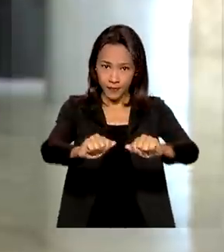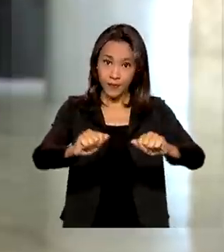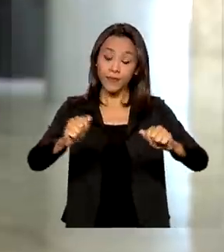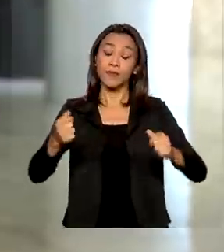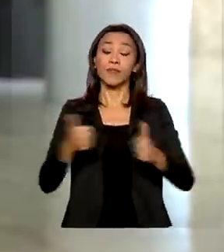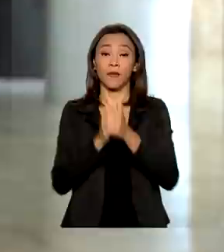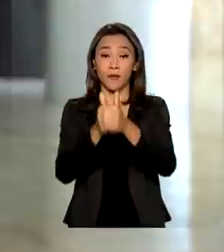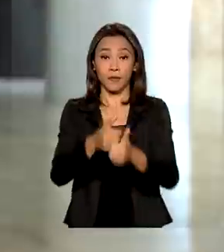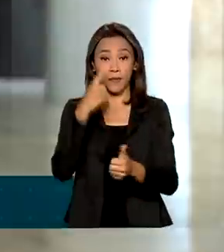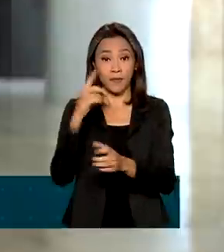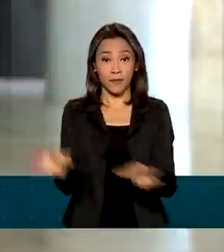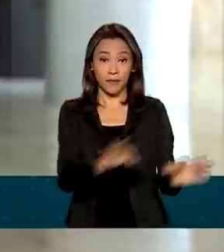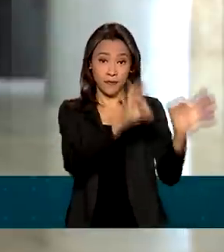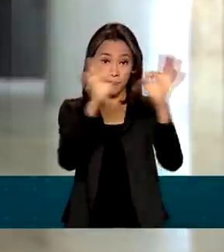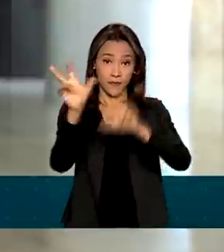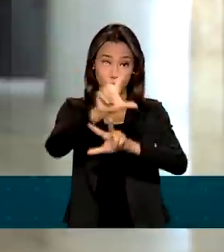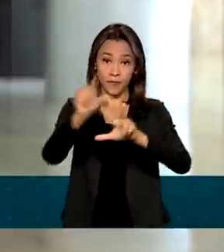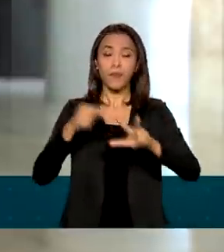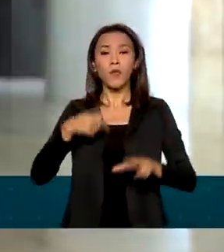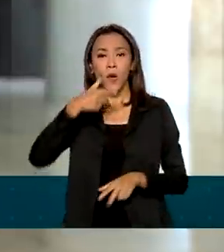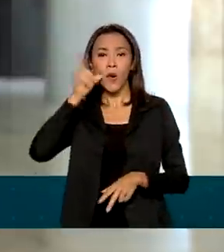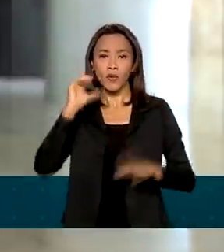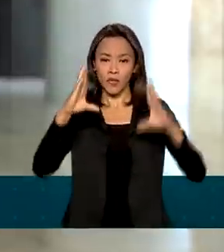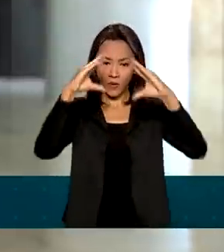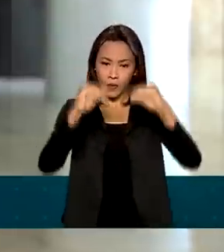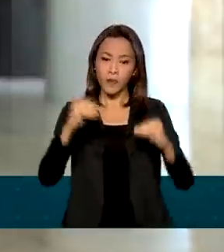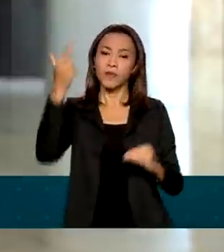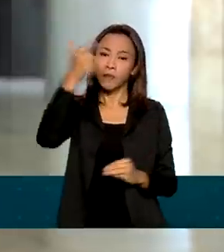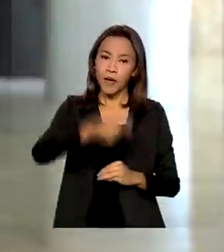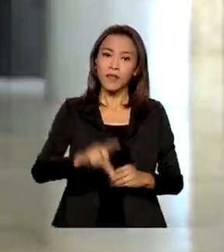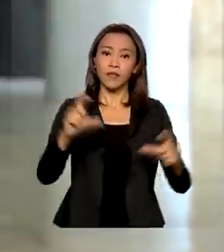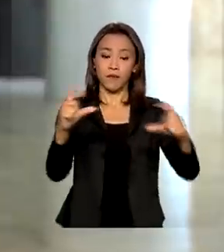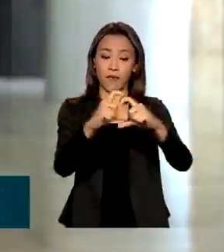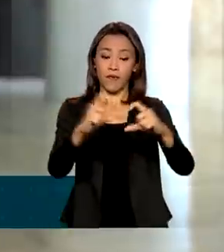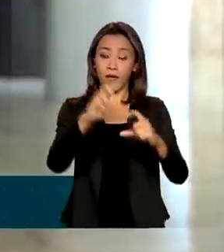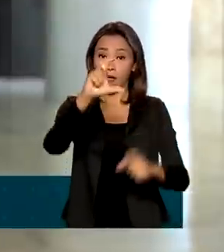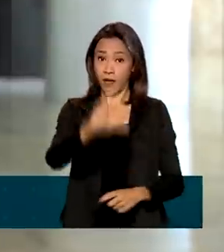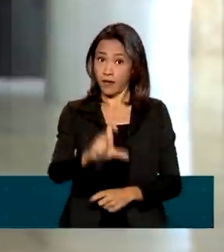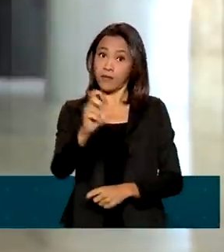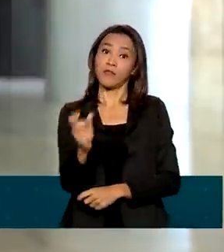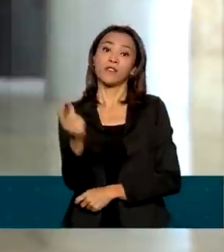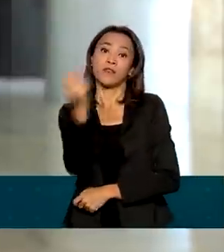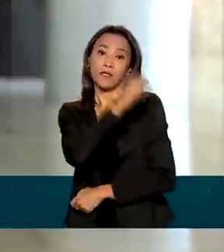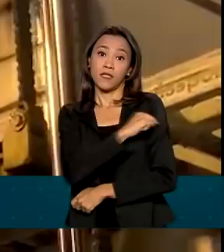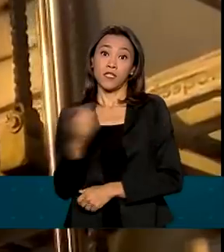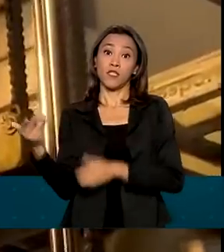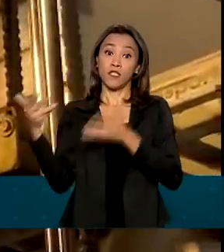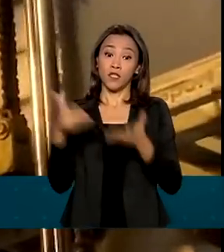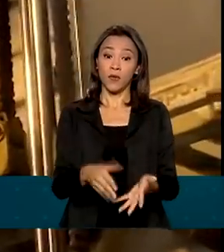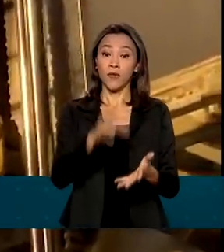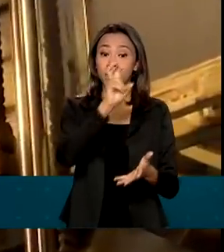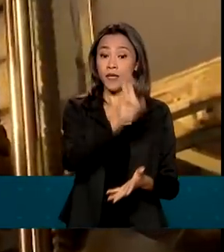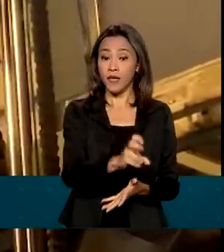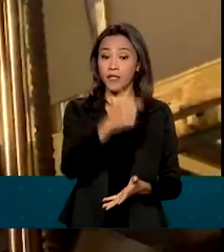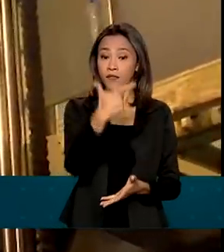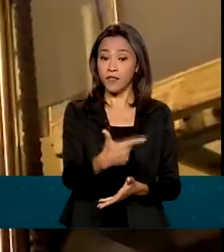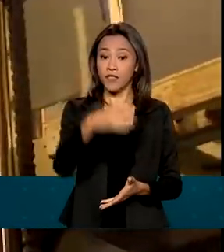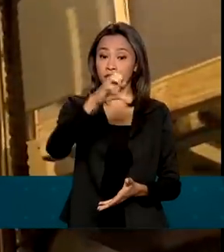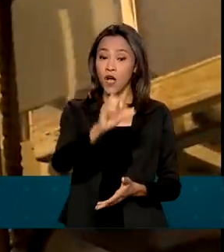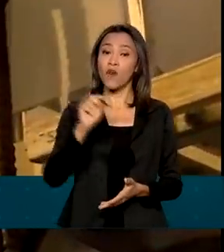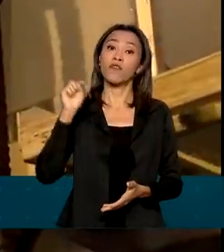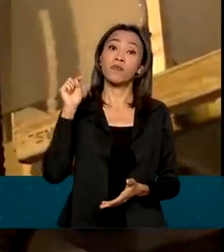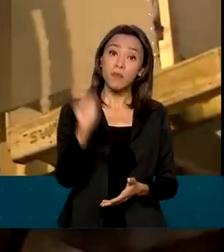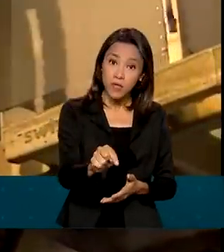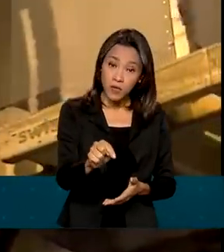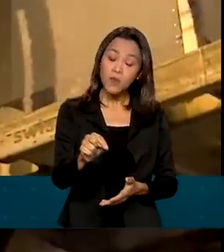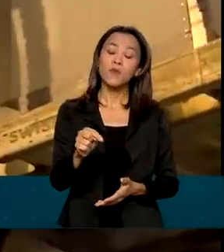TV Brasil. Isso mesmo, ontem à noite chegaram novas doses da vacina Pfizer ao Brasil. Ao todo, 529 mil doses do